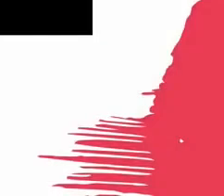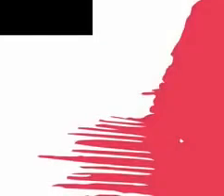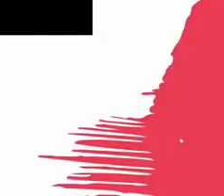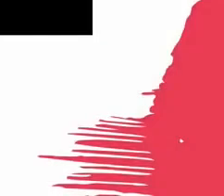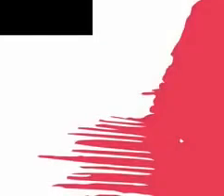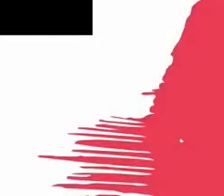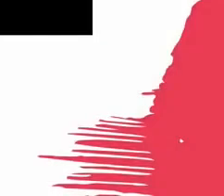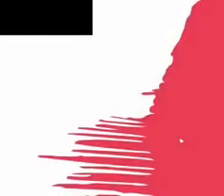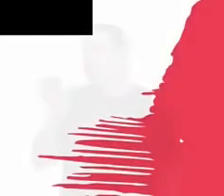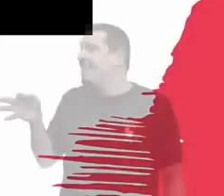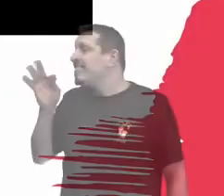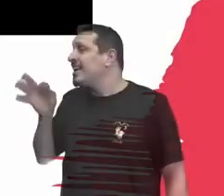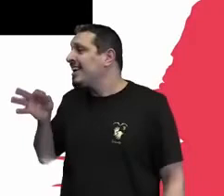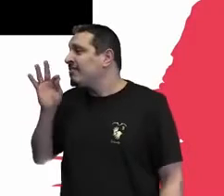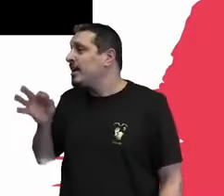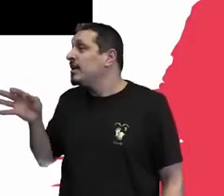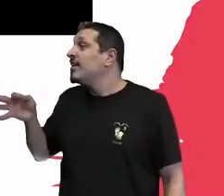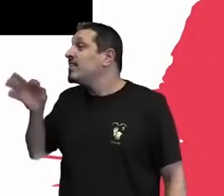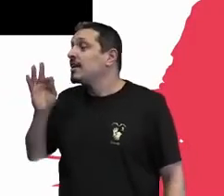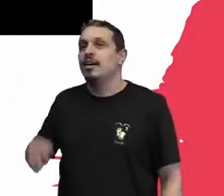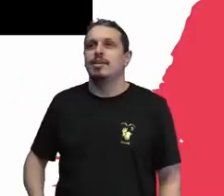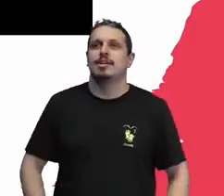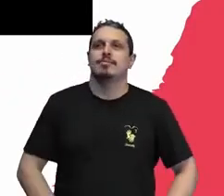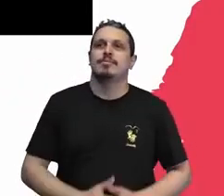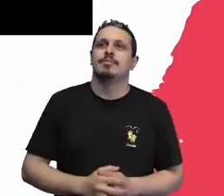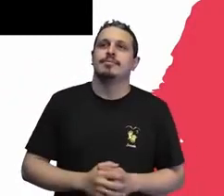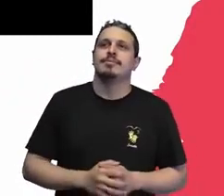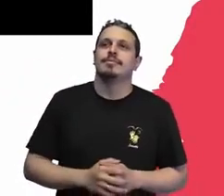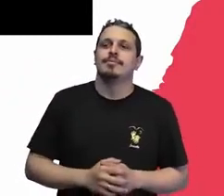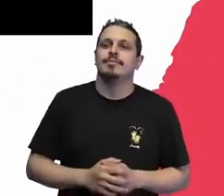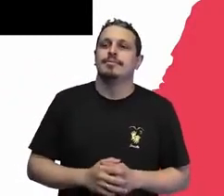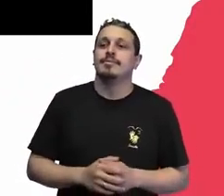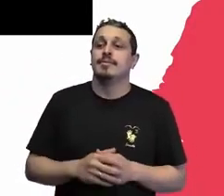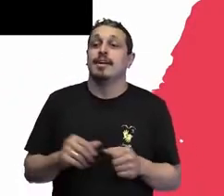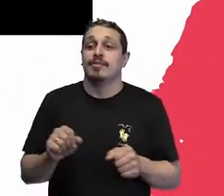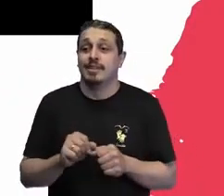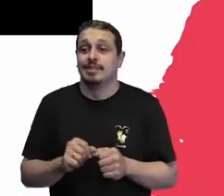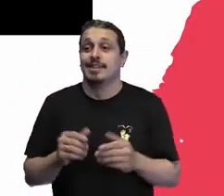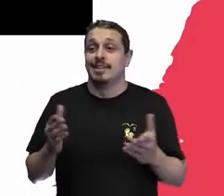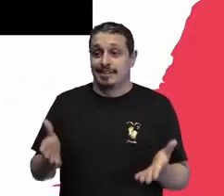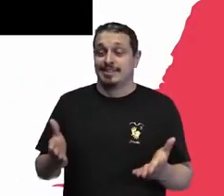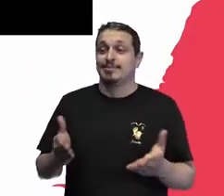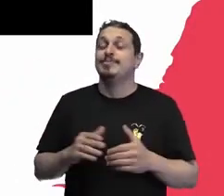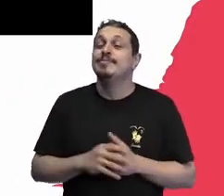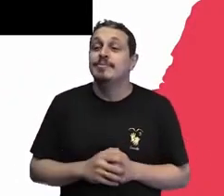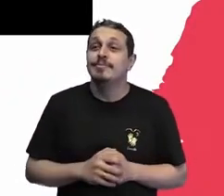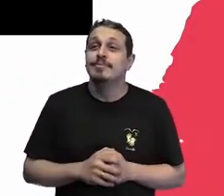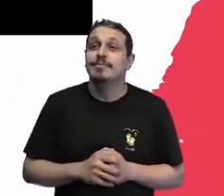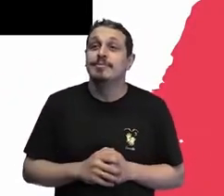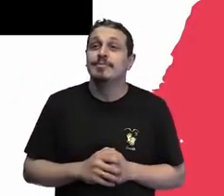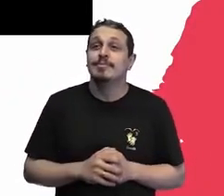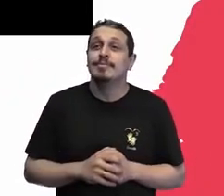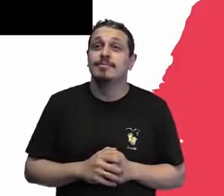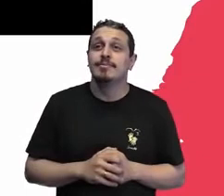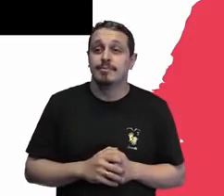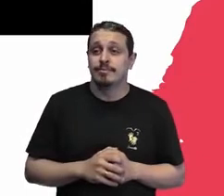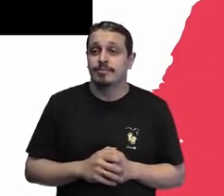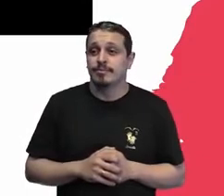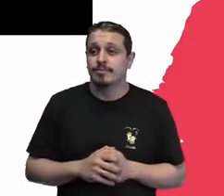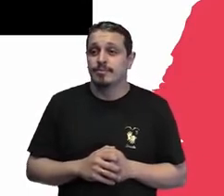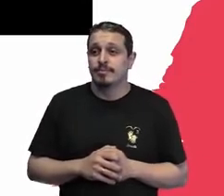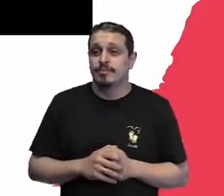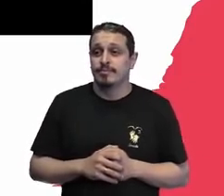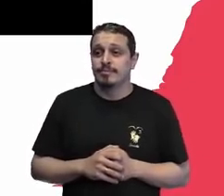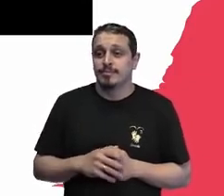Sem palavras. A partir daí, a partir daí, pode passar, por favor. E também com a